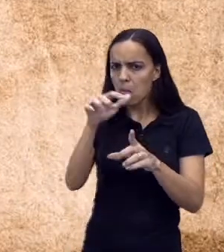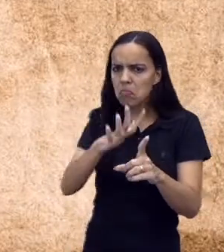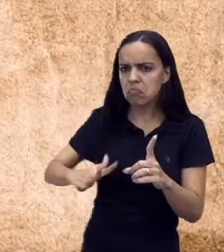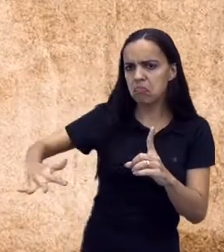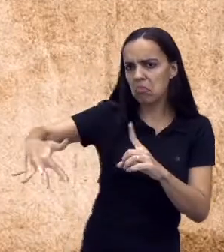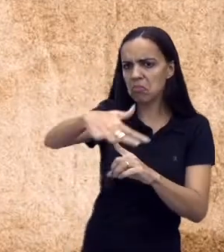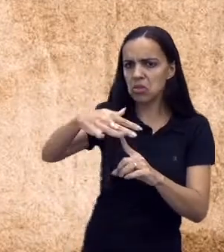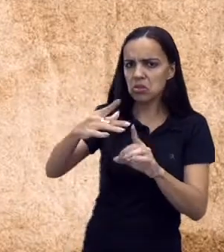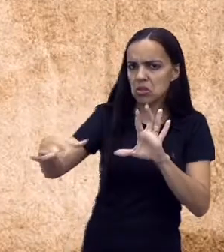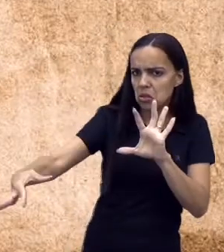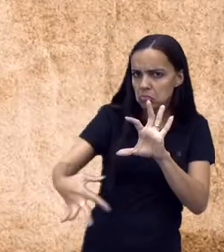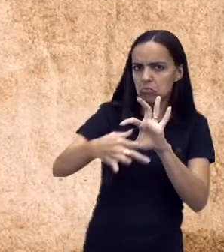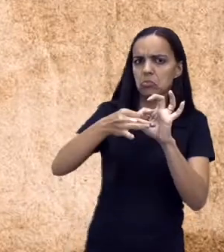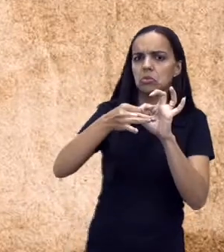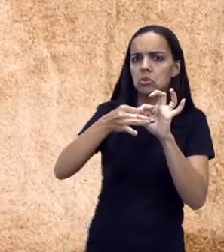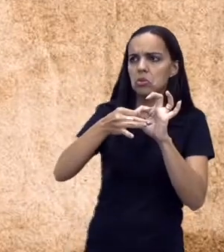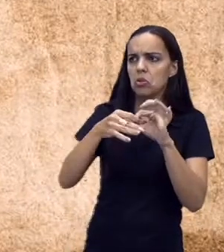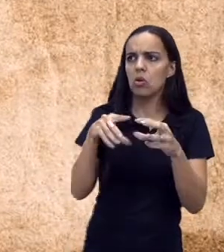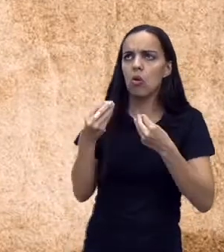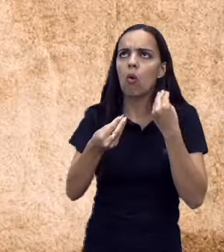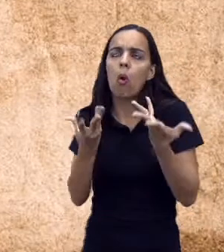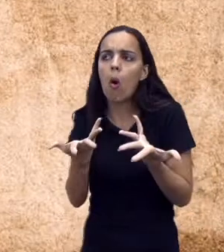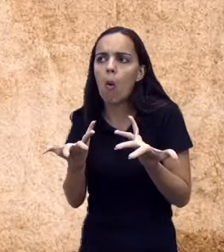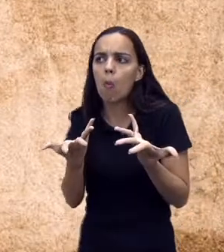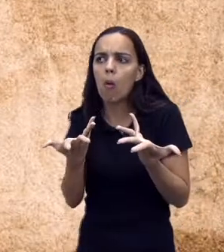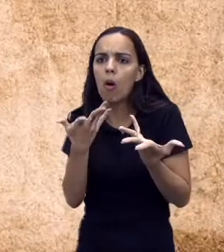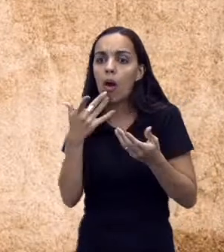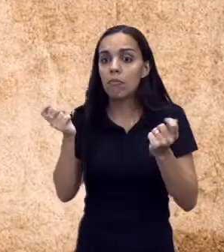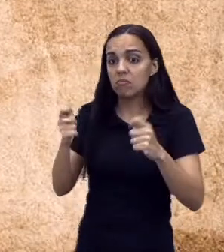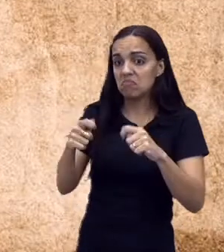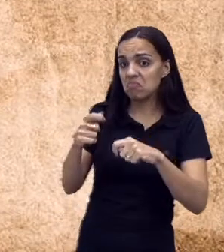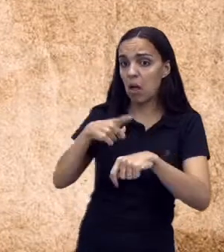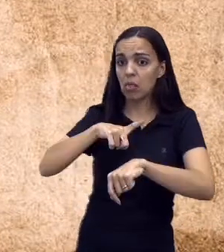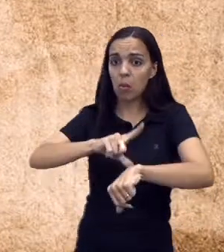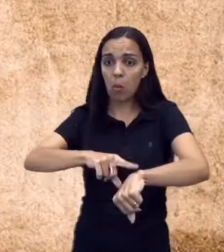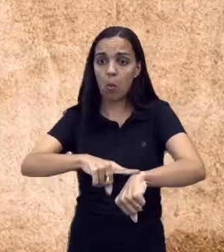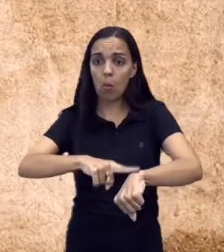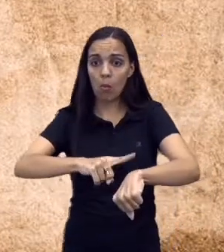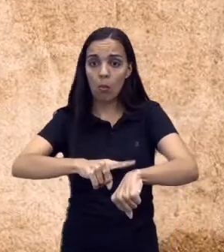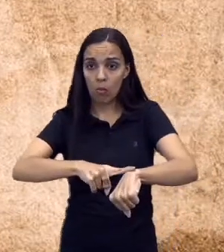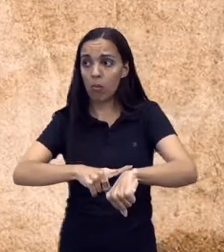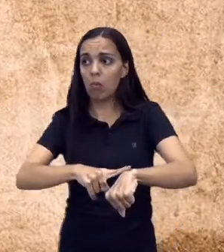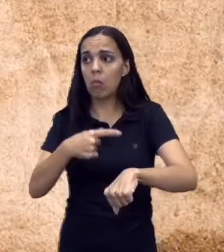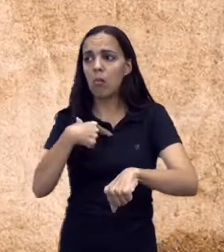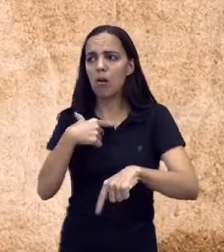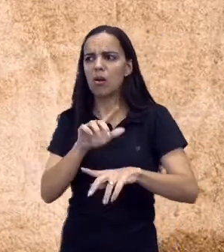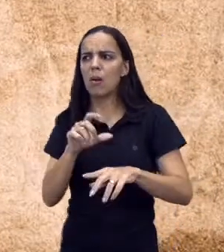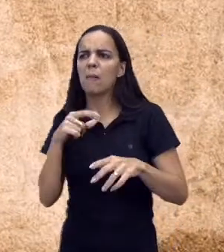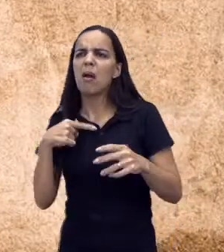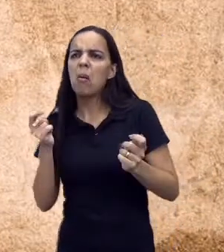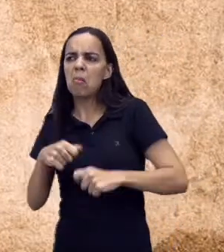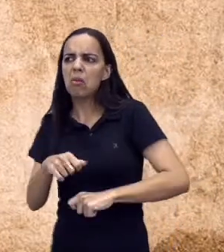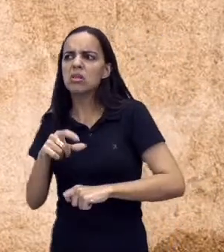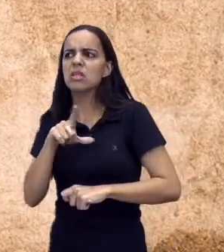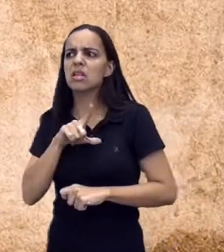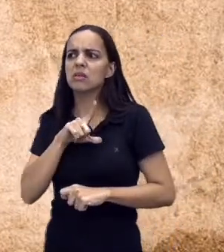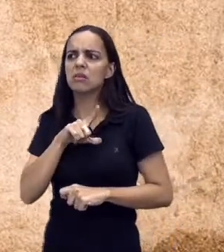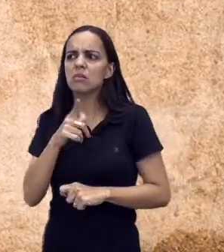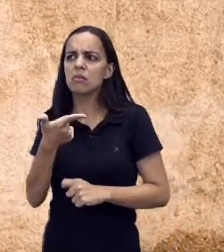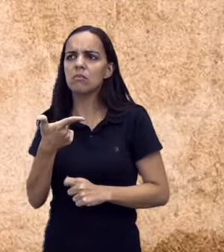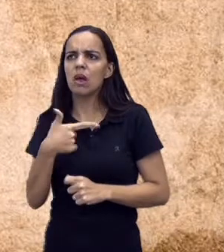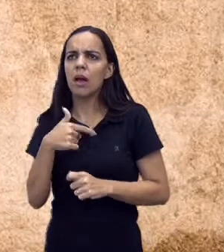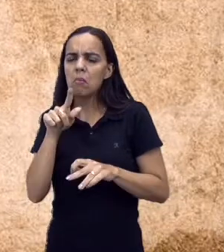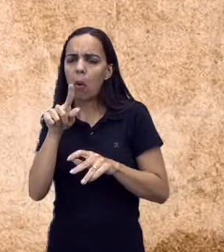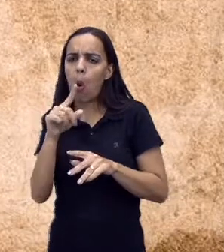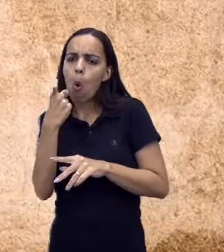Exatamente aquilo que eu disse para vocês, que é um momento em que as pessoas se reúnem, pode ser também feita por